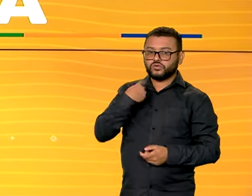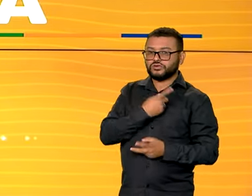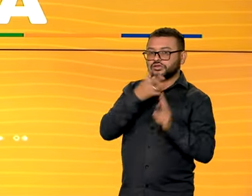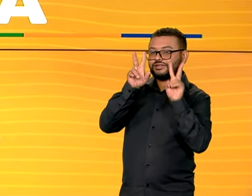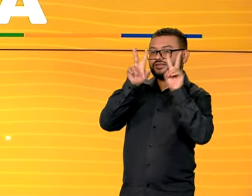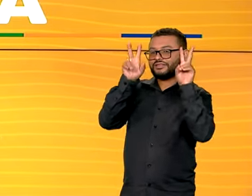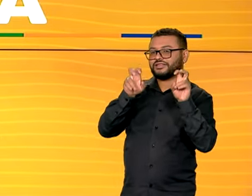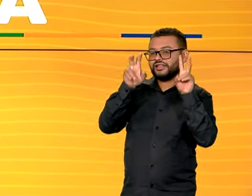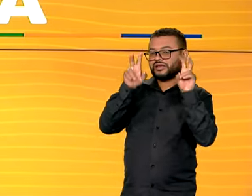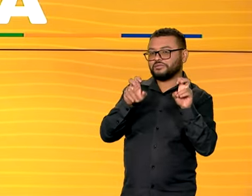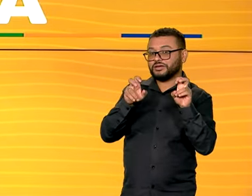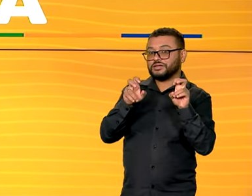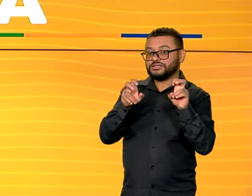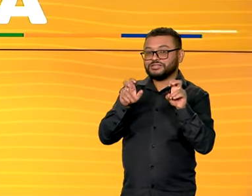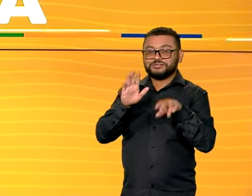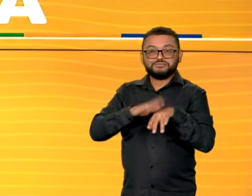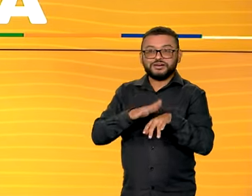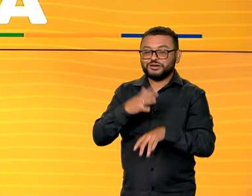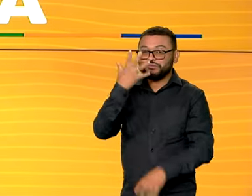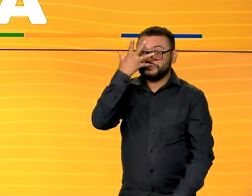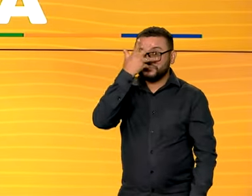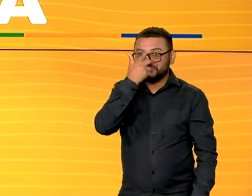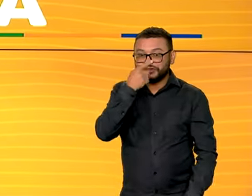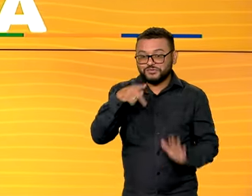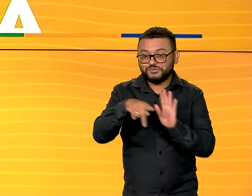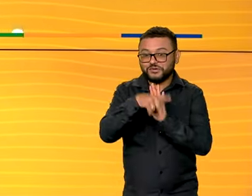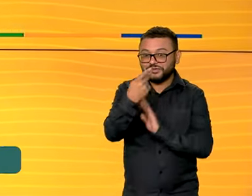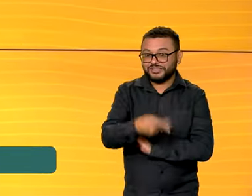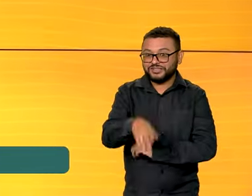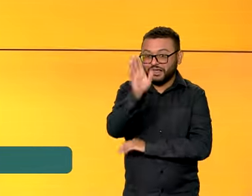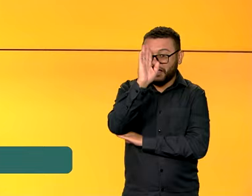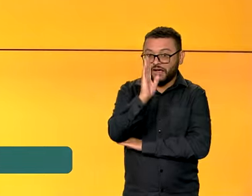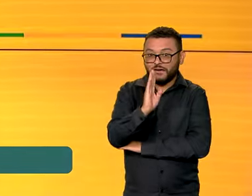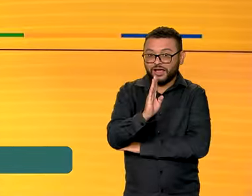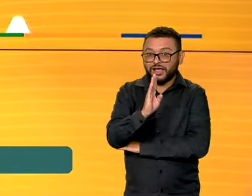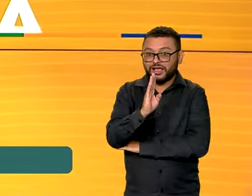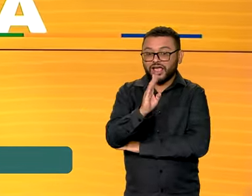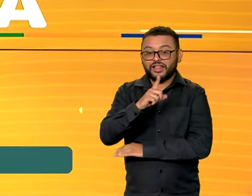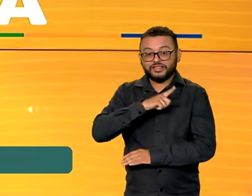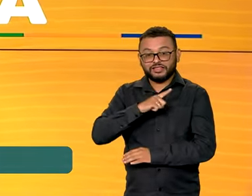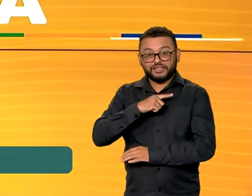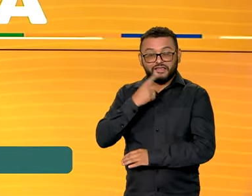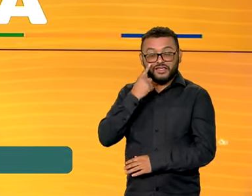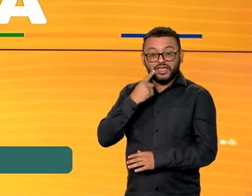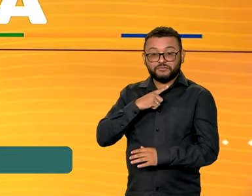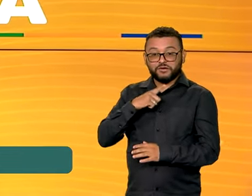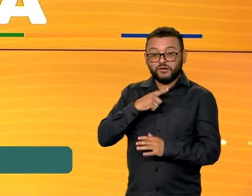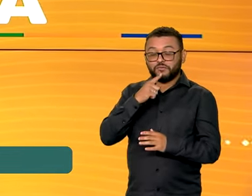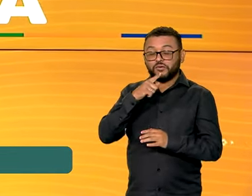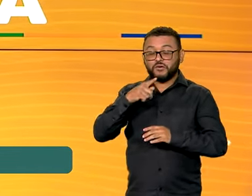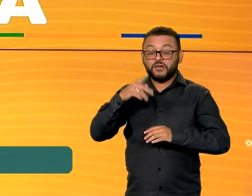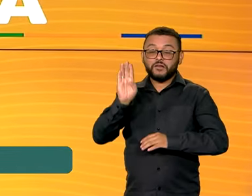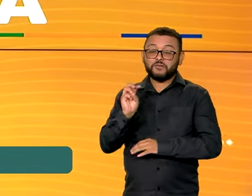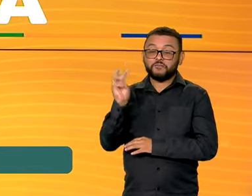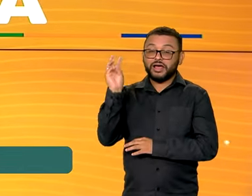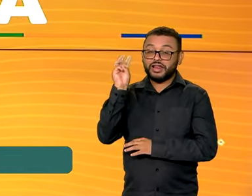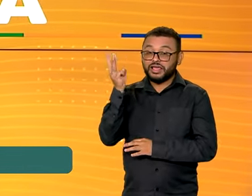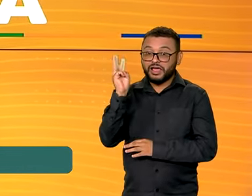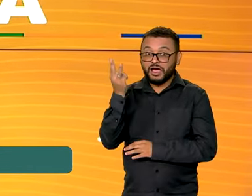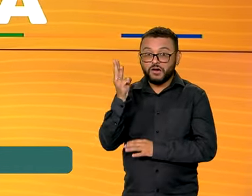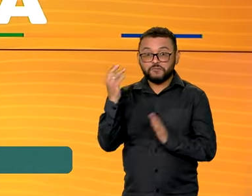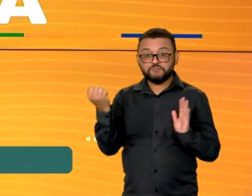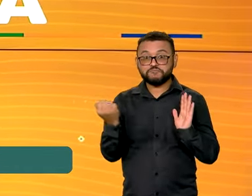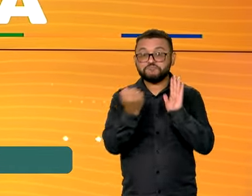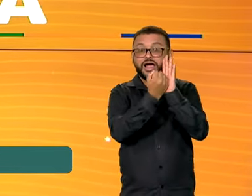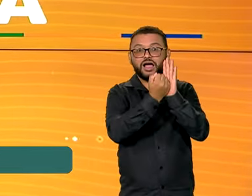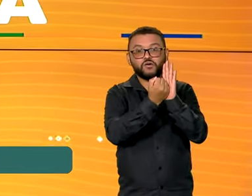agora sobre uma das muitas belezas naturais presentes aqui no Brasil, o Parque dos Lençóis Maranhenses, que recebeu o título